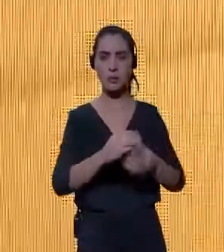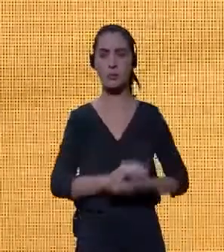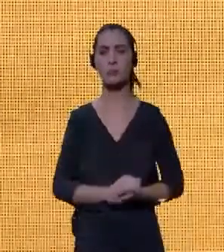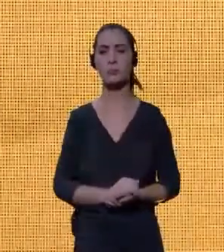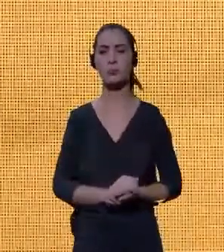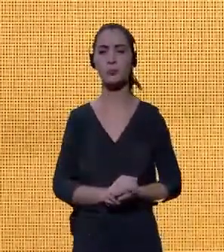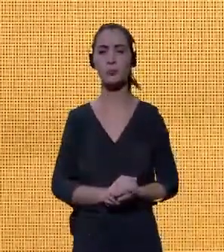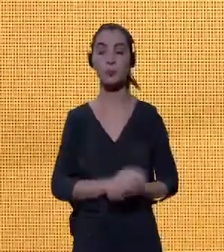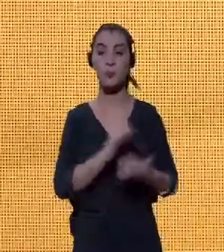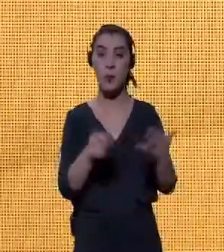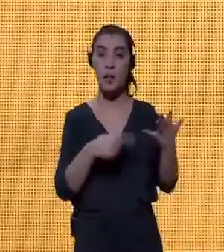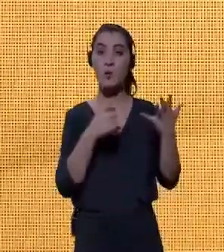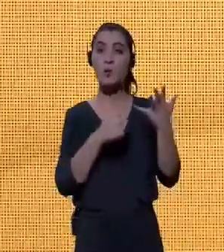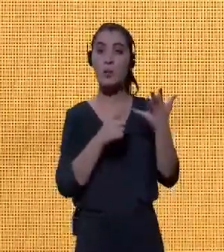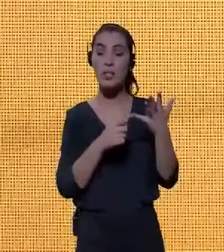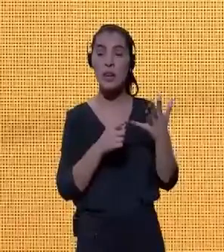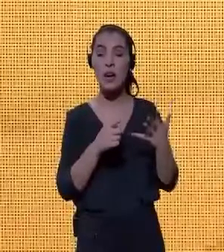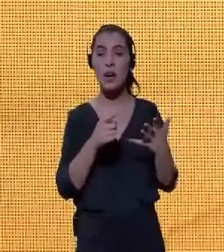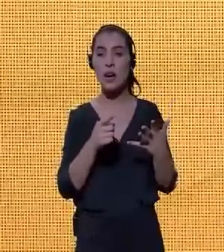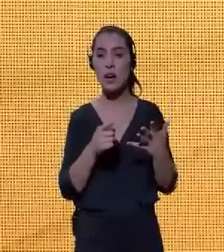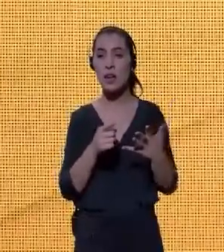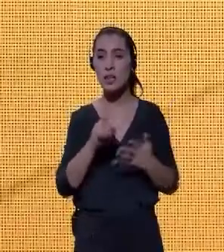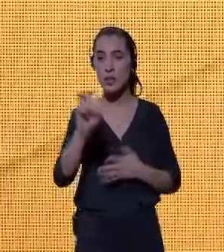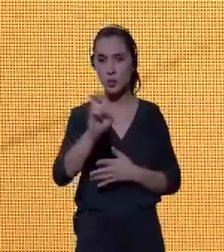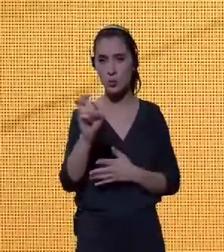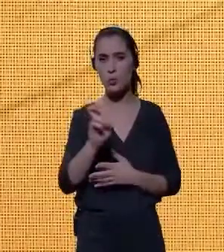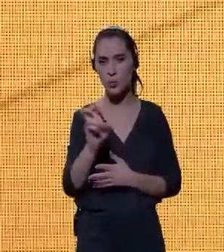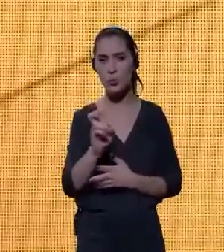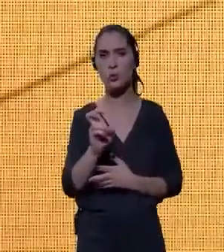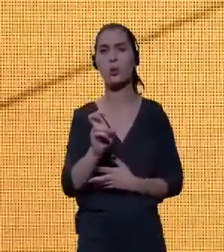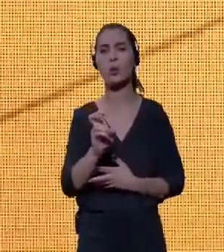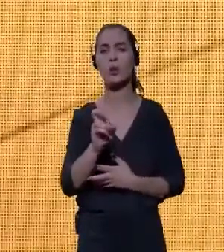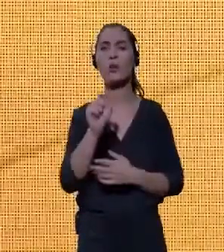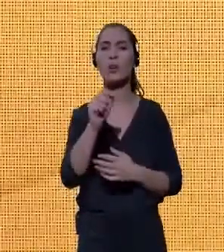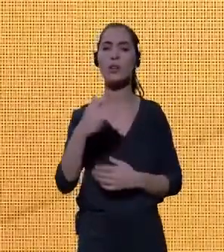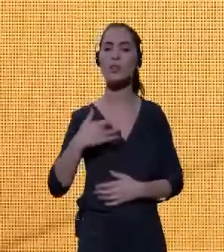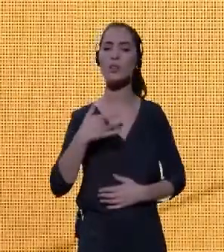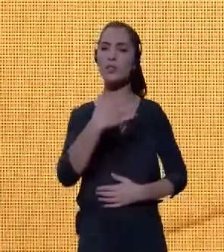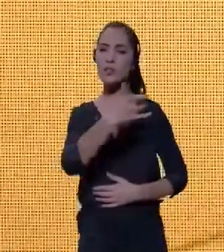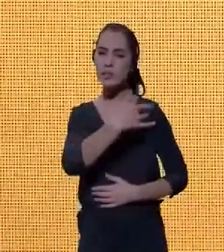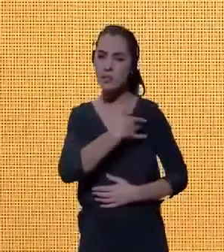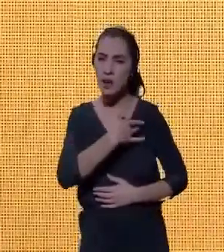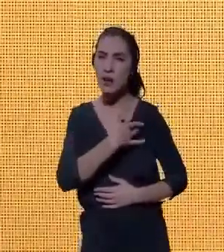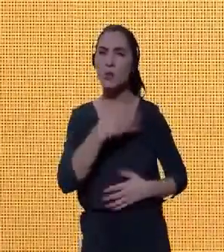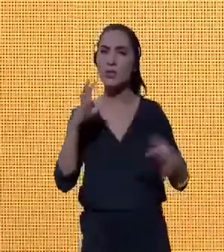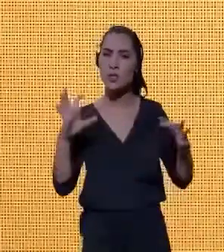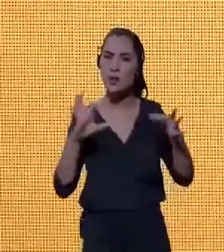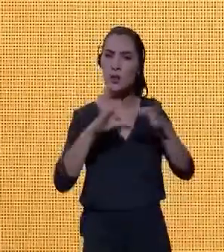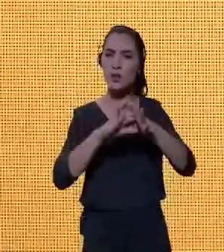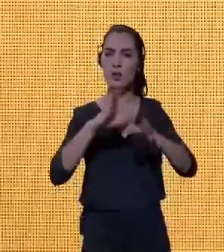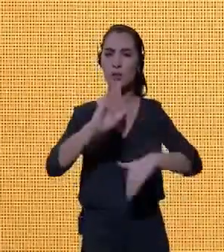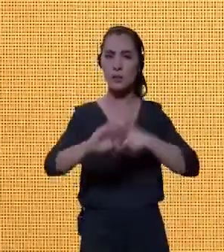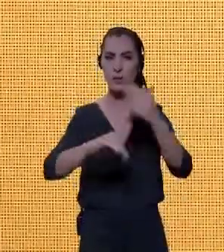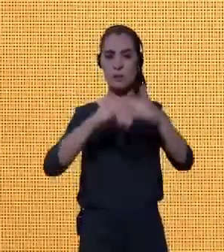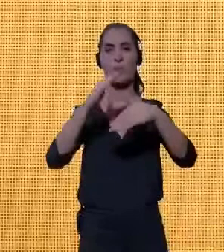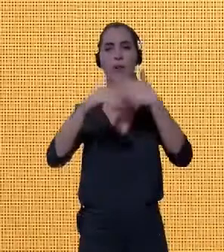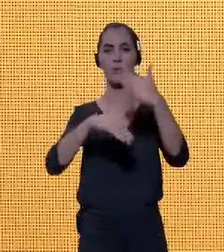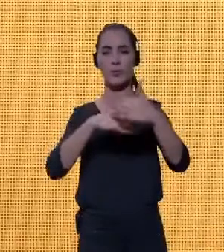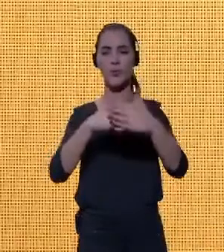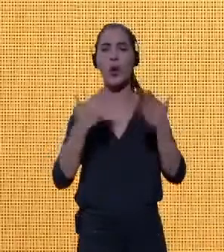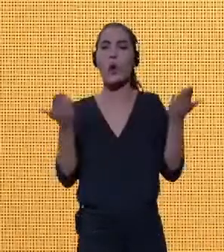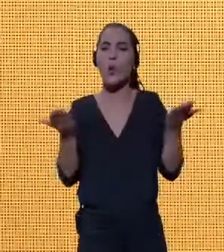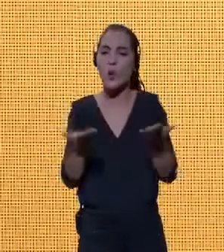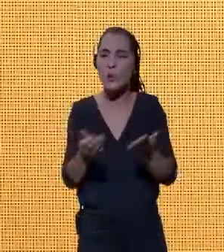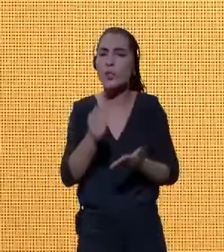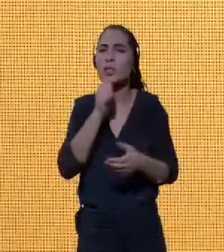quinto e último item de missão, que é a saúde como motor do desenvolvimento. Nós vivemos ainda um